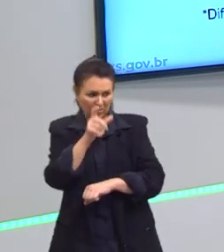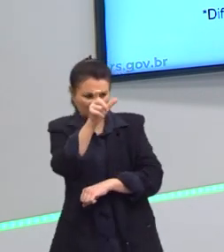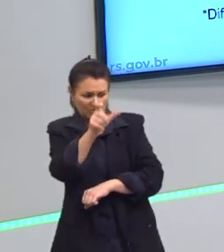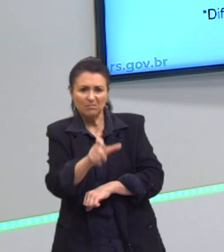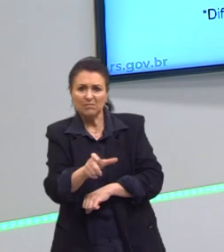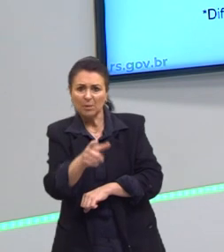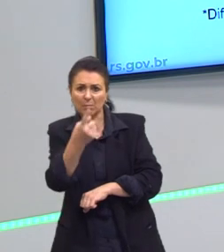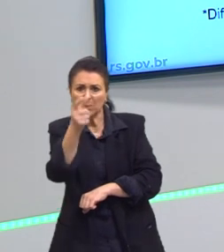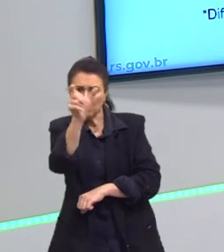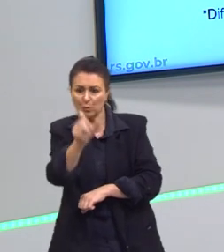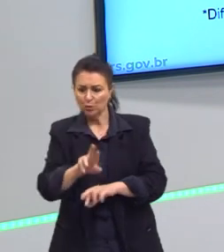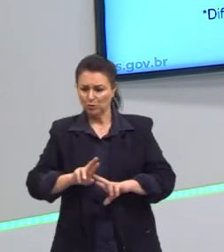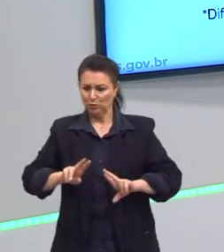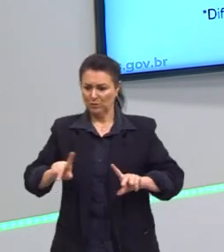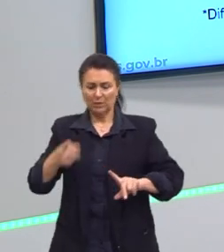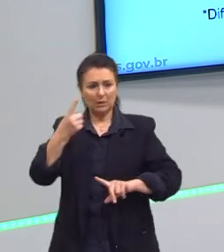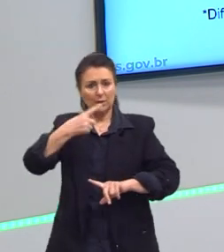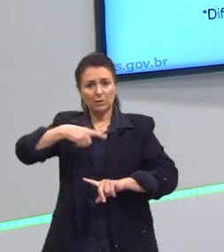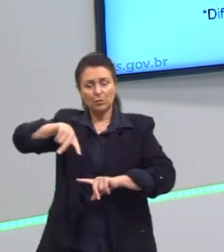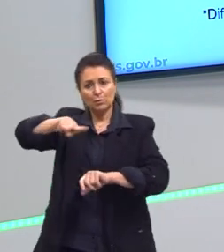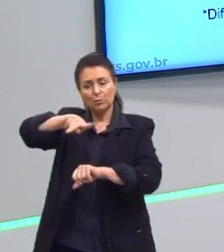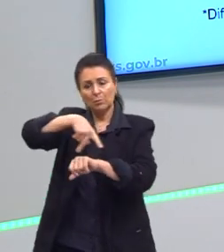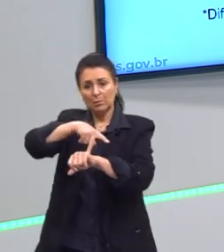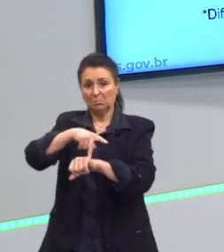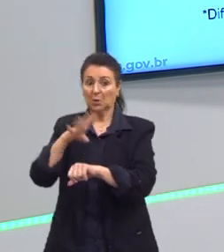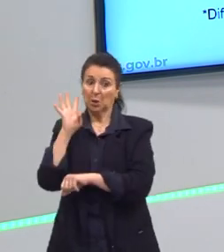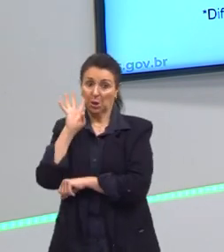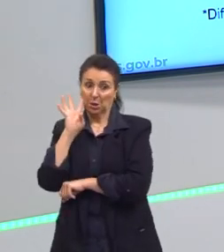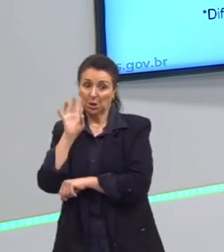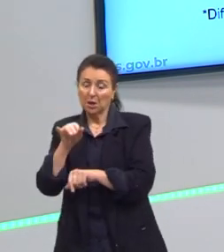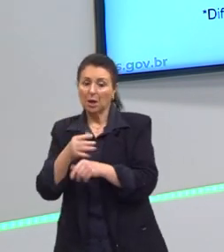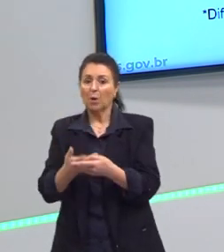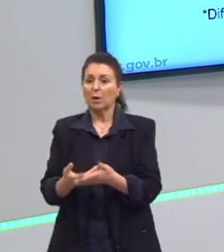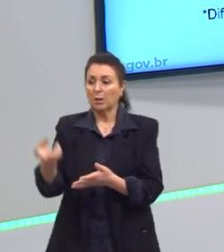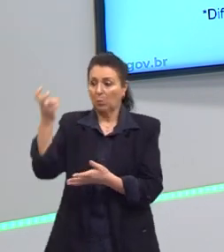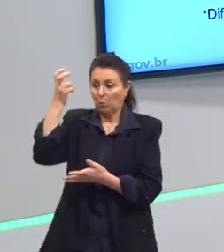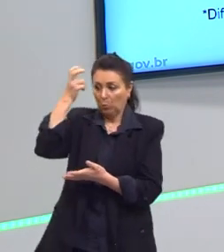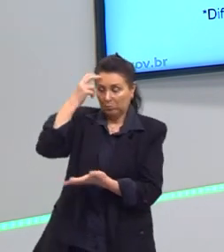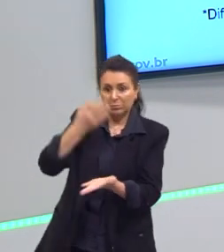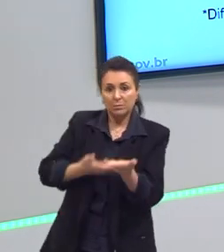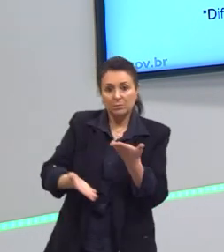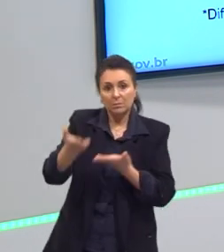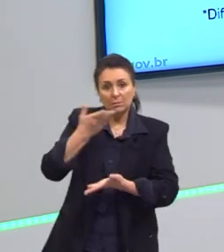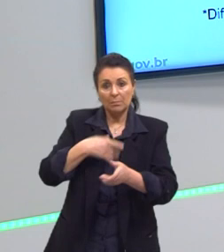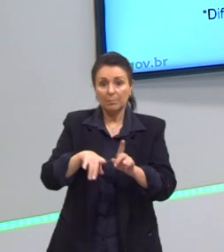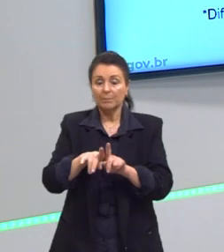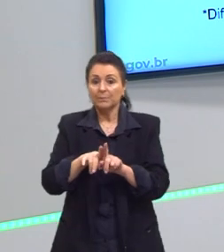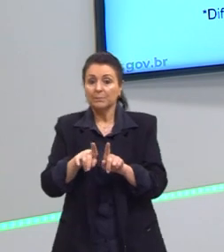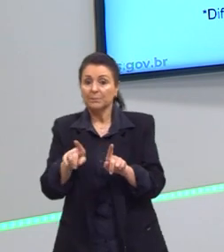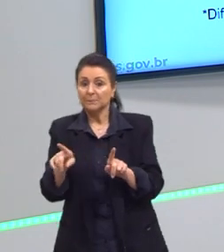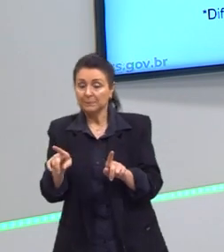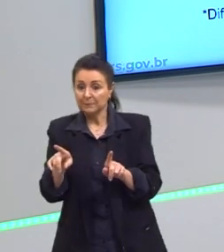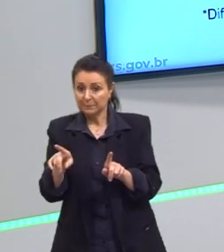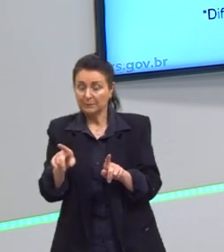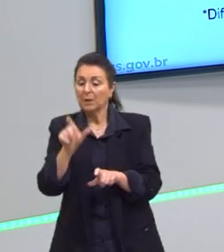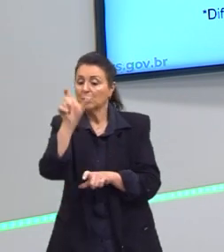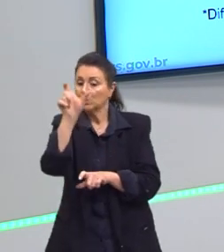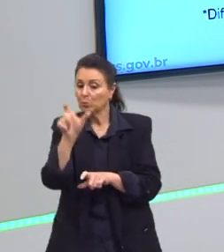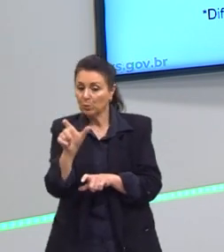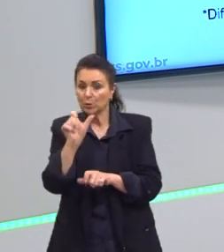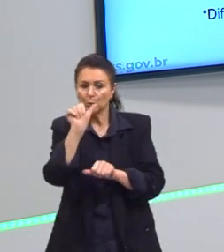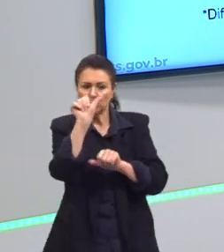outros países, isso é bacana, essa interculturalidade, as pessoas se